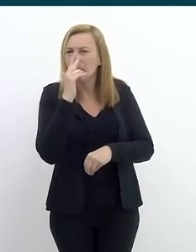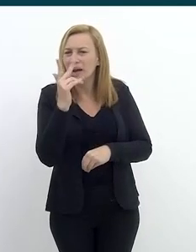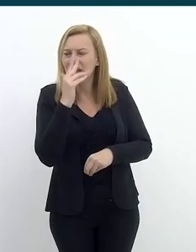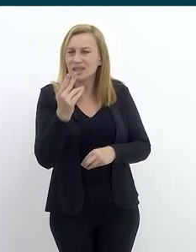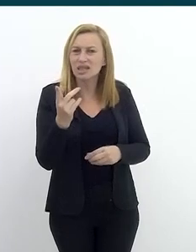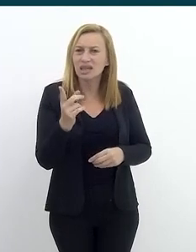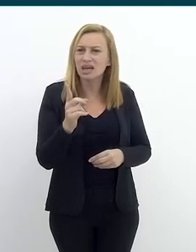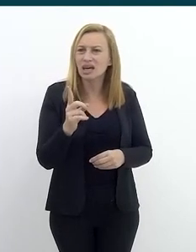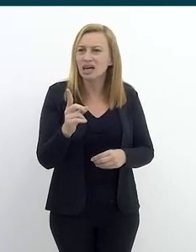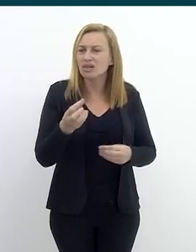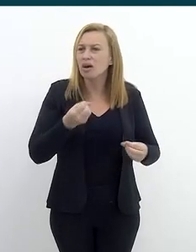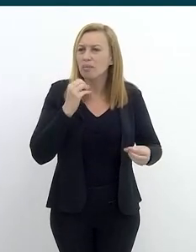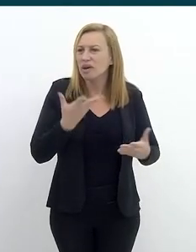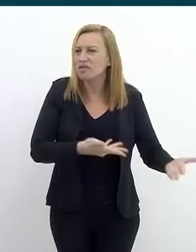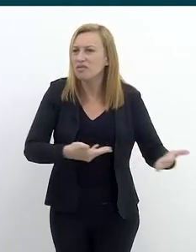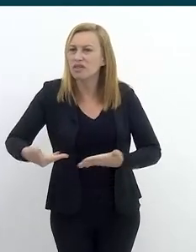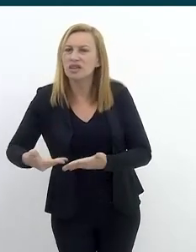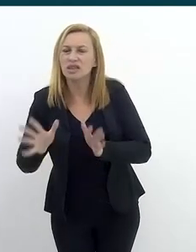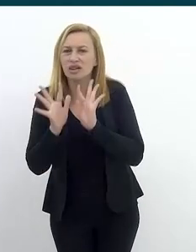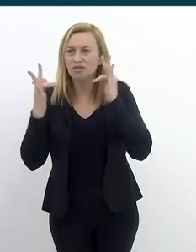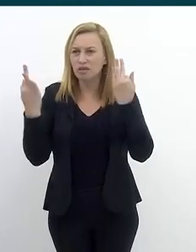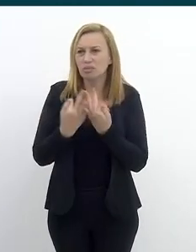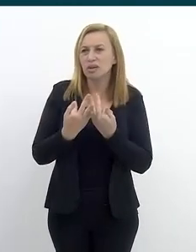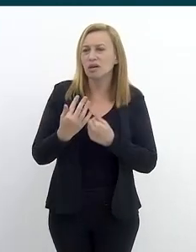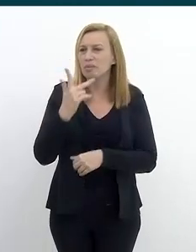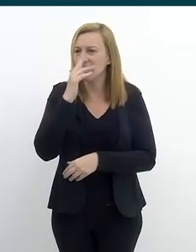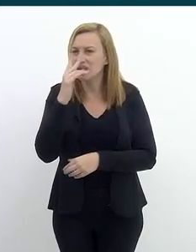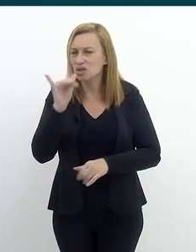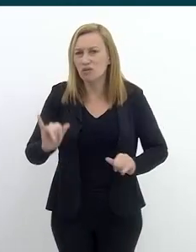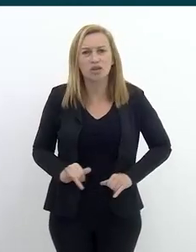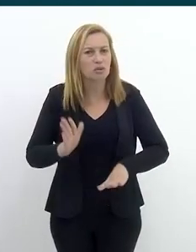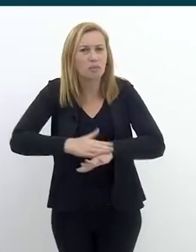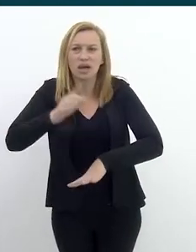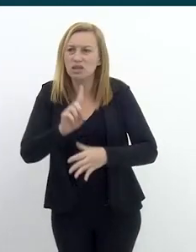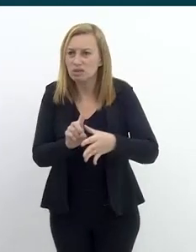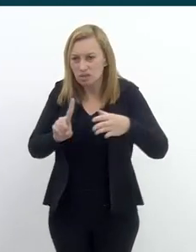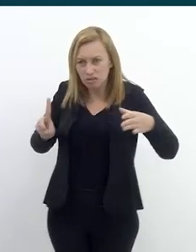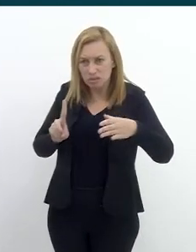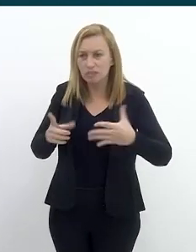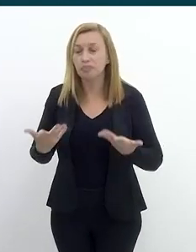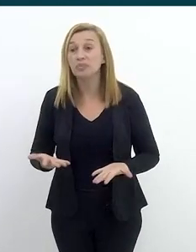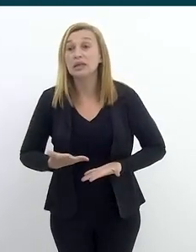rodas familiares, nas rodas comunitárias. Então, elas acabam sofrendo mais ainda com esse isolamento.